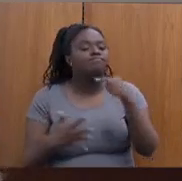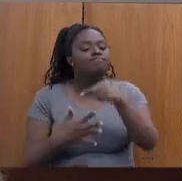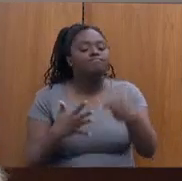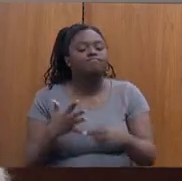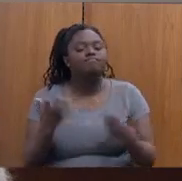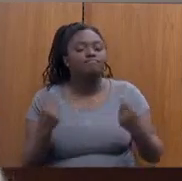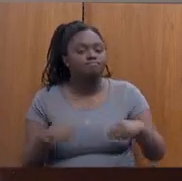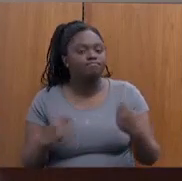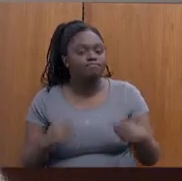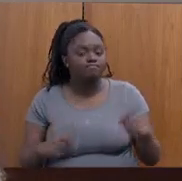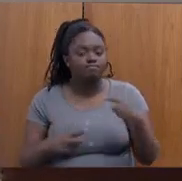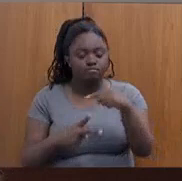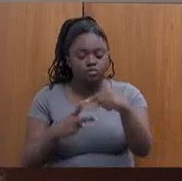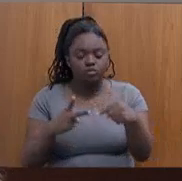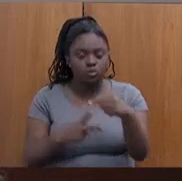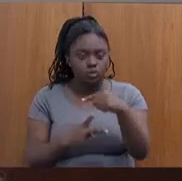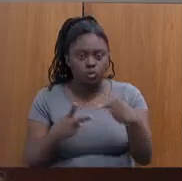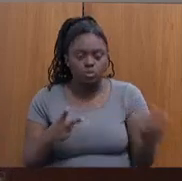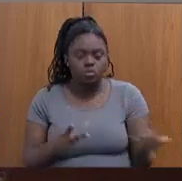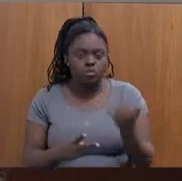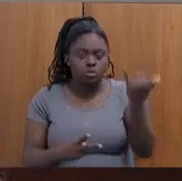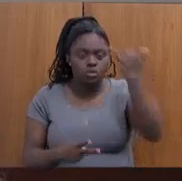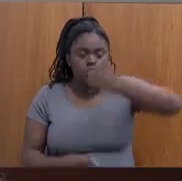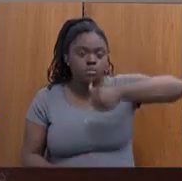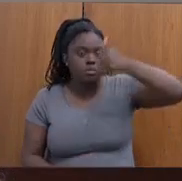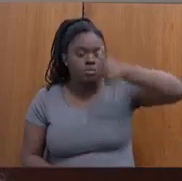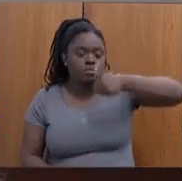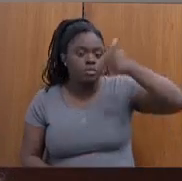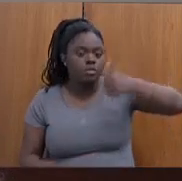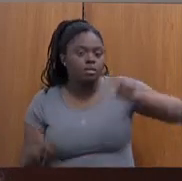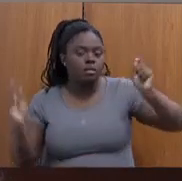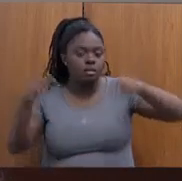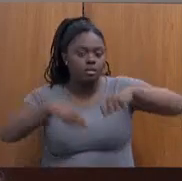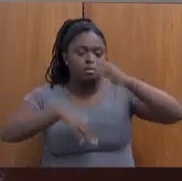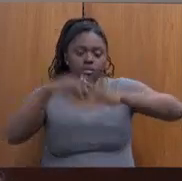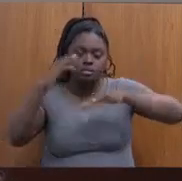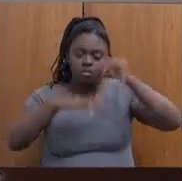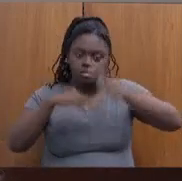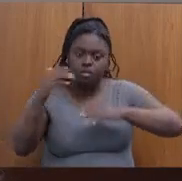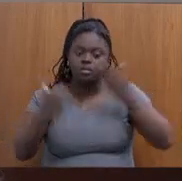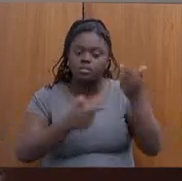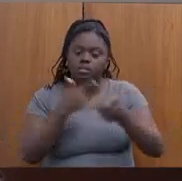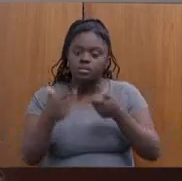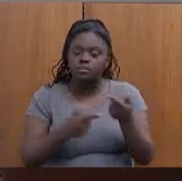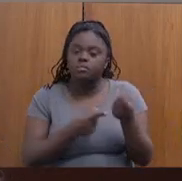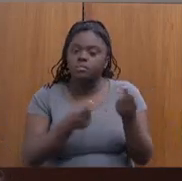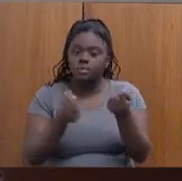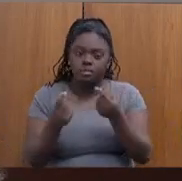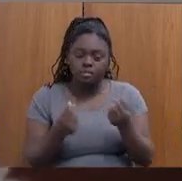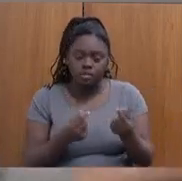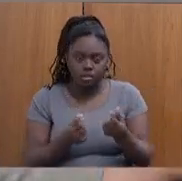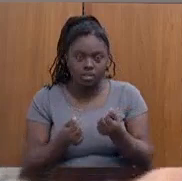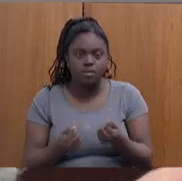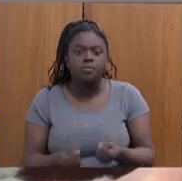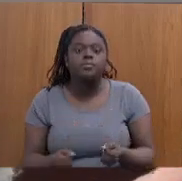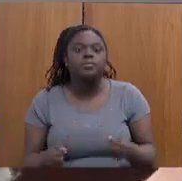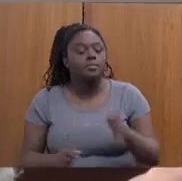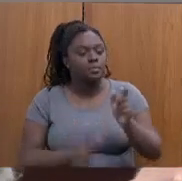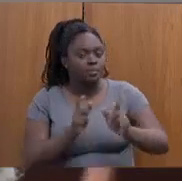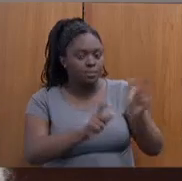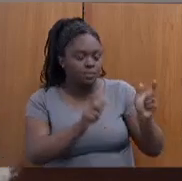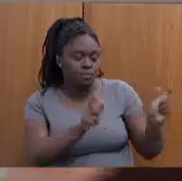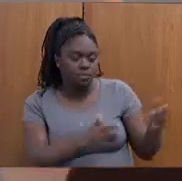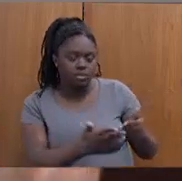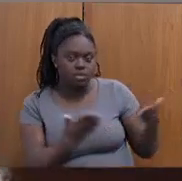fundamentais esse plano. O primeiro é a qualificação profissional, geração de emprego e renda, inclusão produtiva para essas pessoas